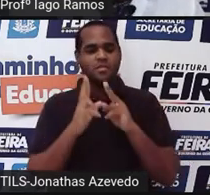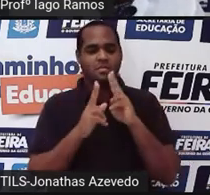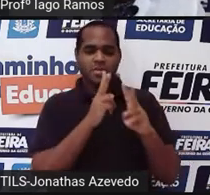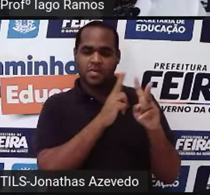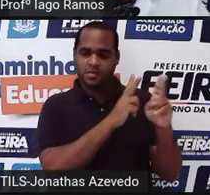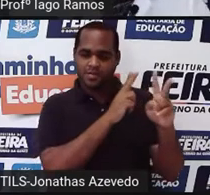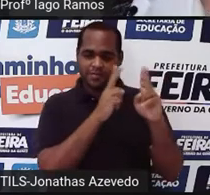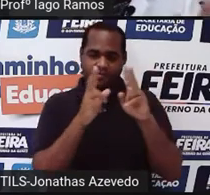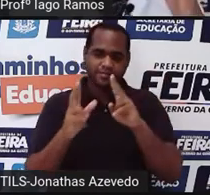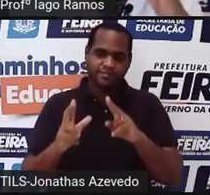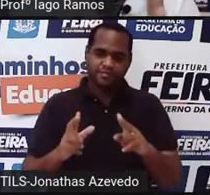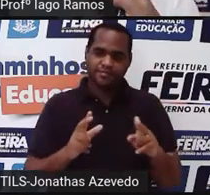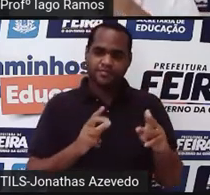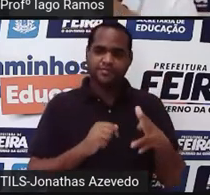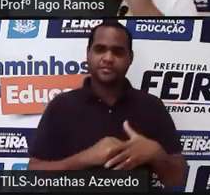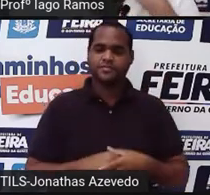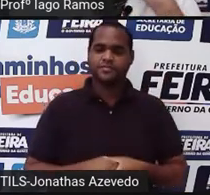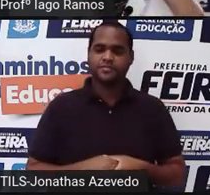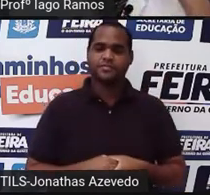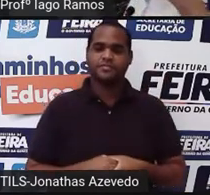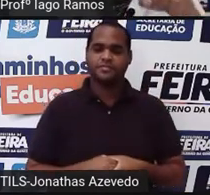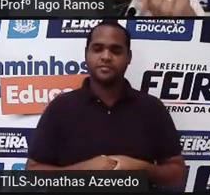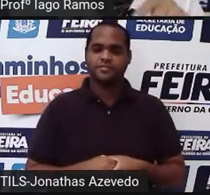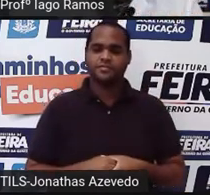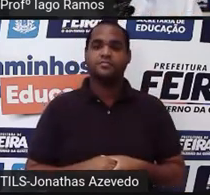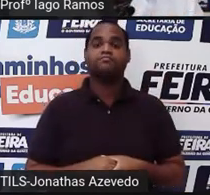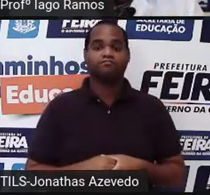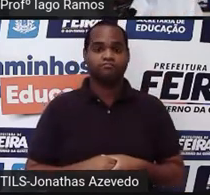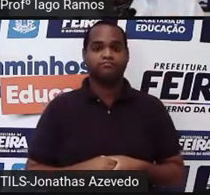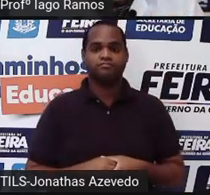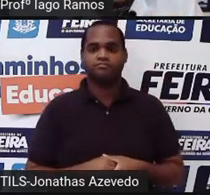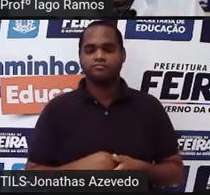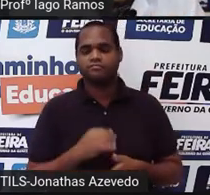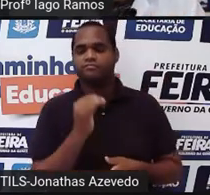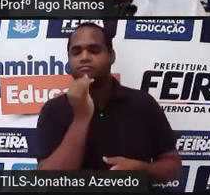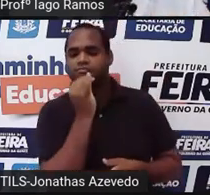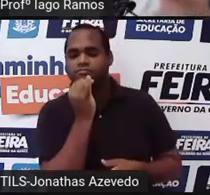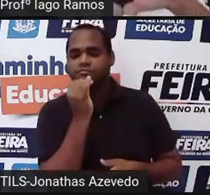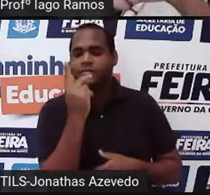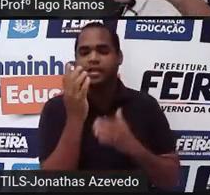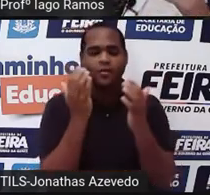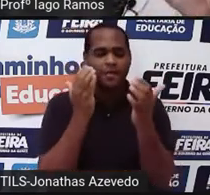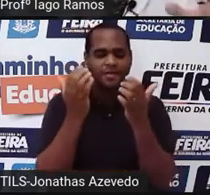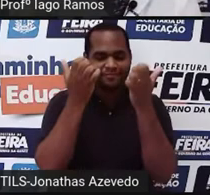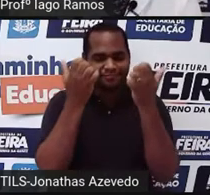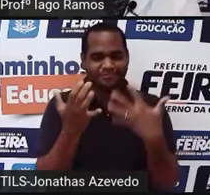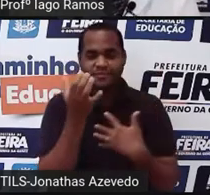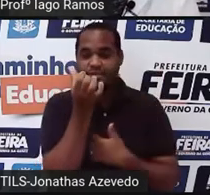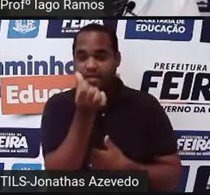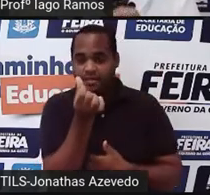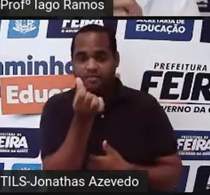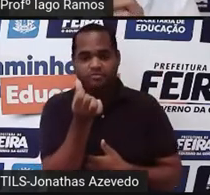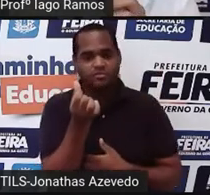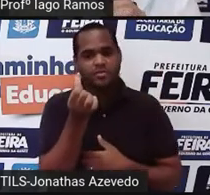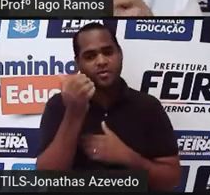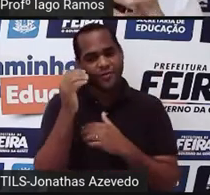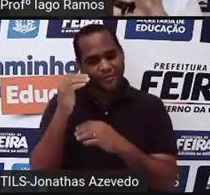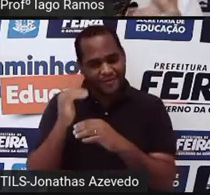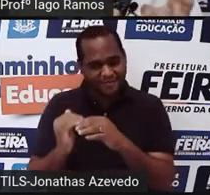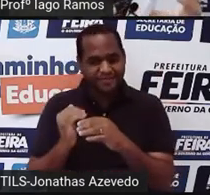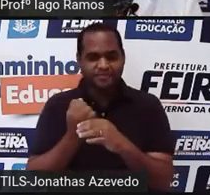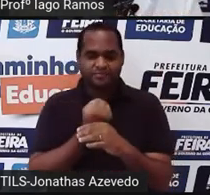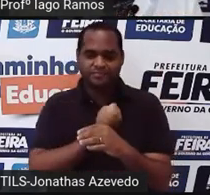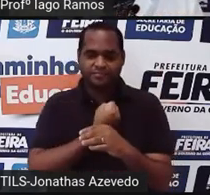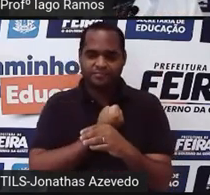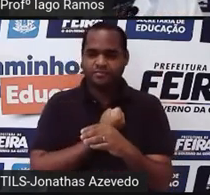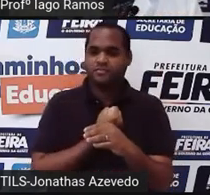Esse número que está sendo multiplicado, que no exemplo ali é o seis, é um número que fica embaixo. Esse